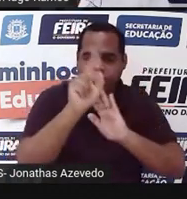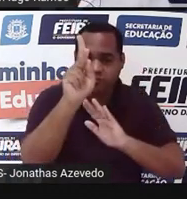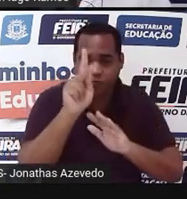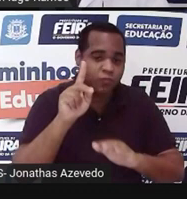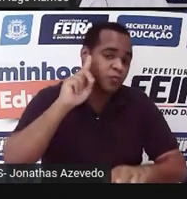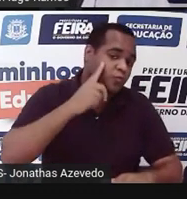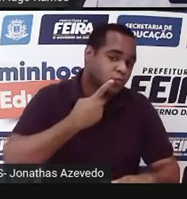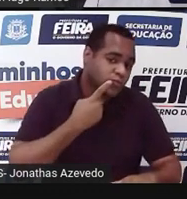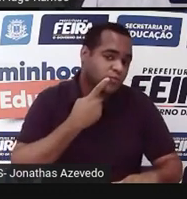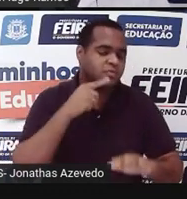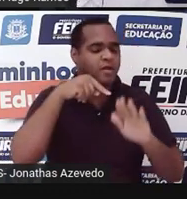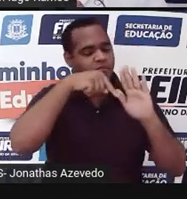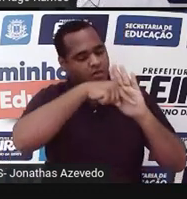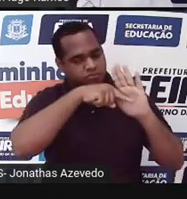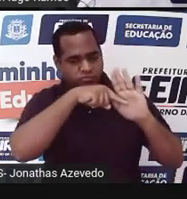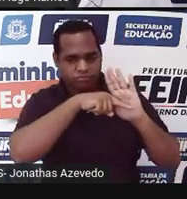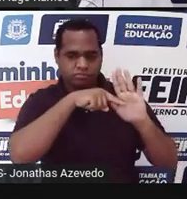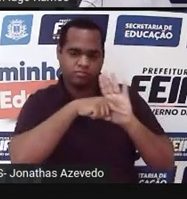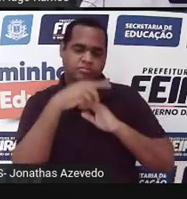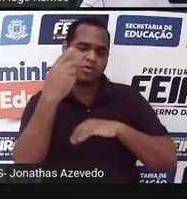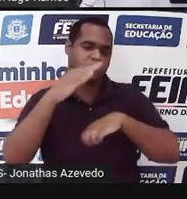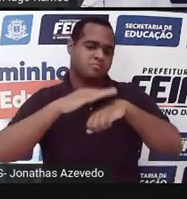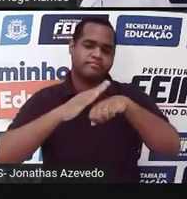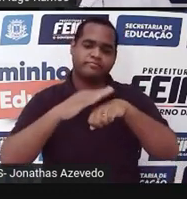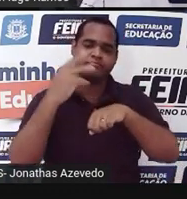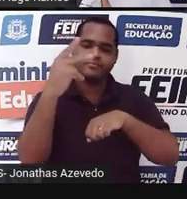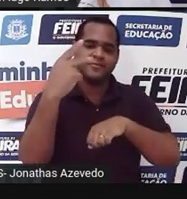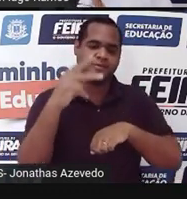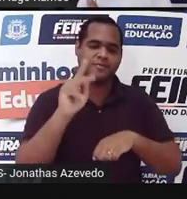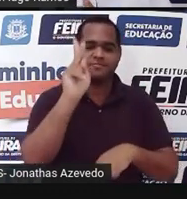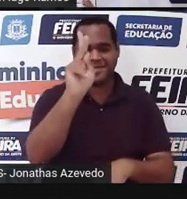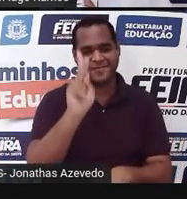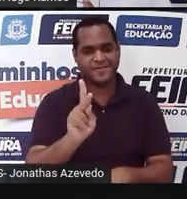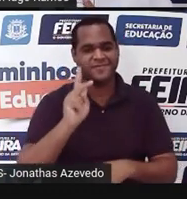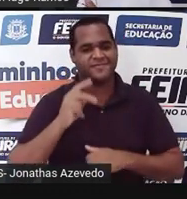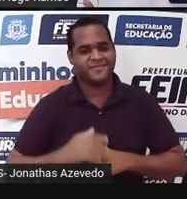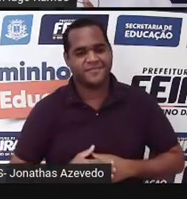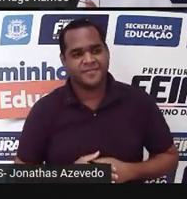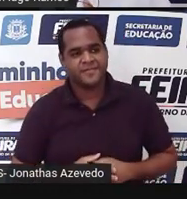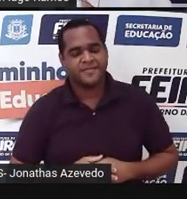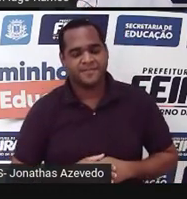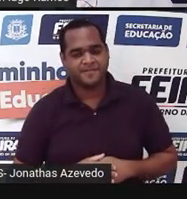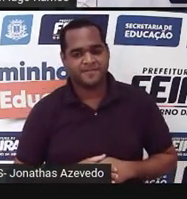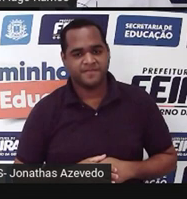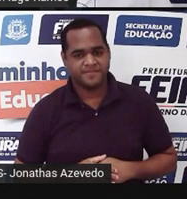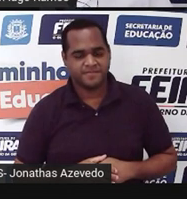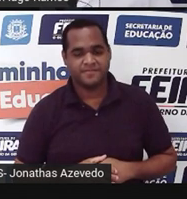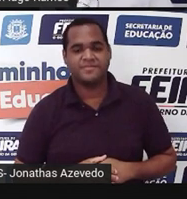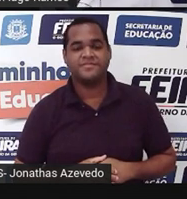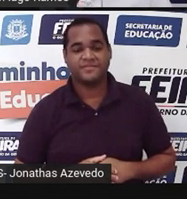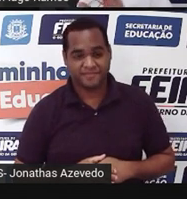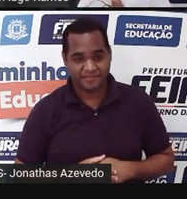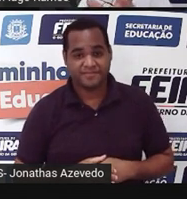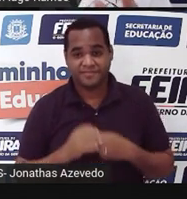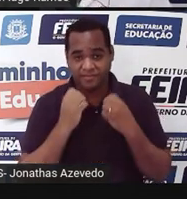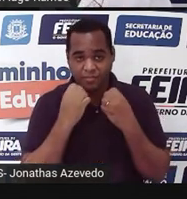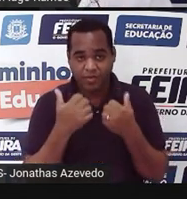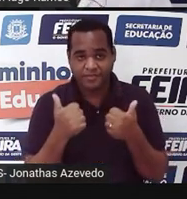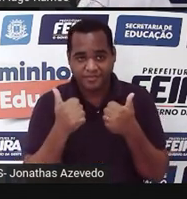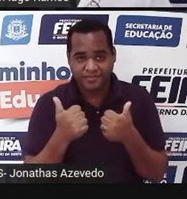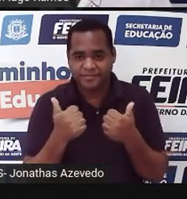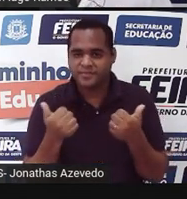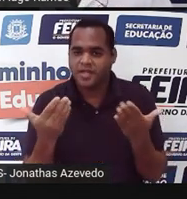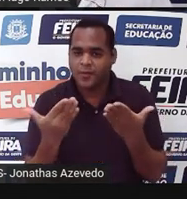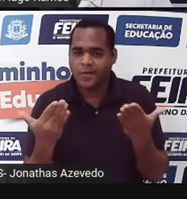funciona o estudante avaliar a si próprio, certo? Tá bom? Então fica aí